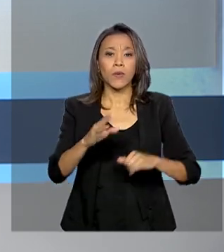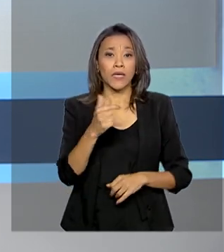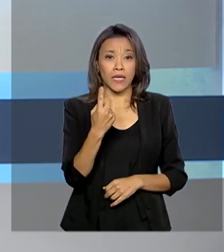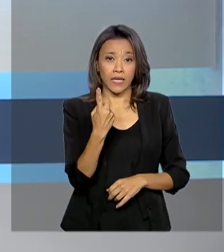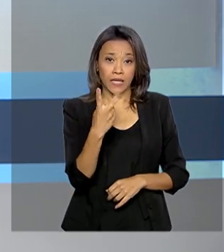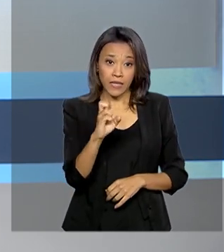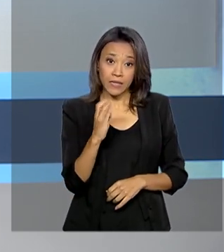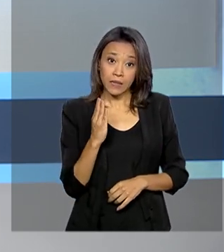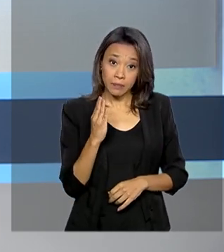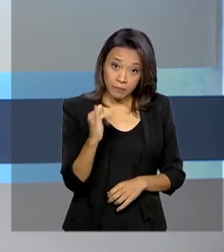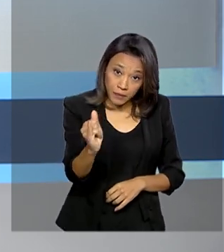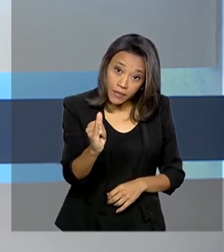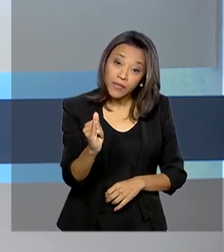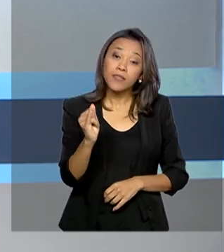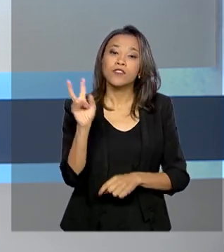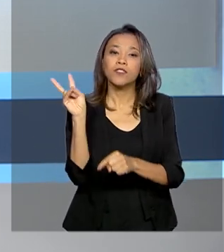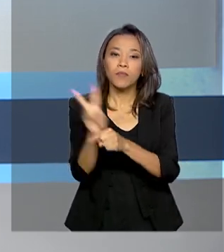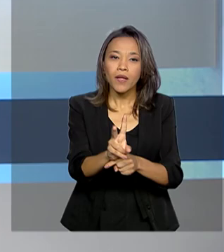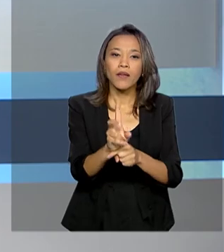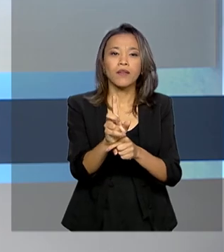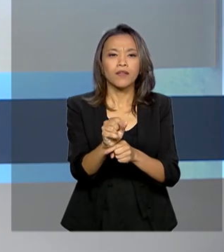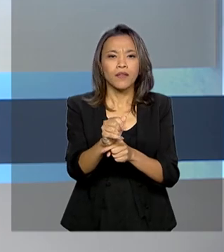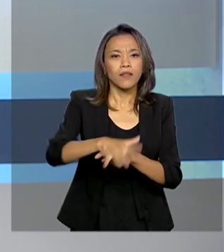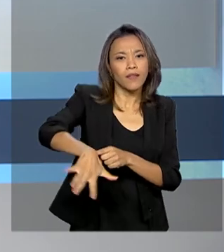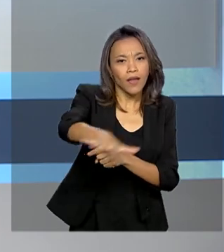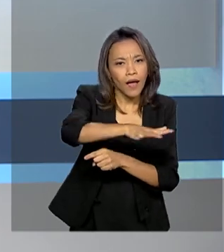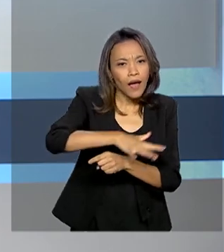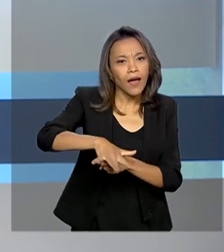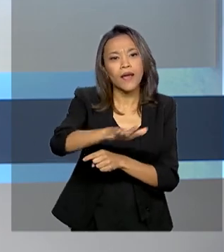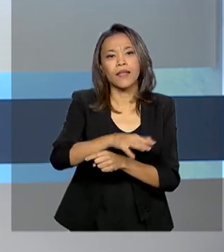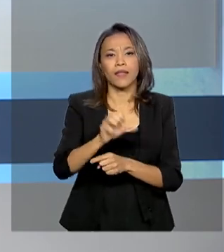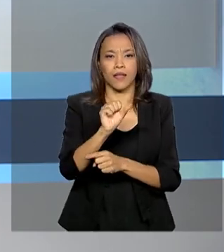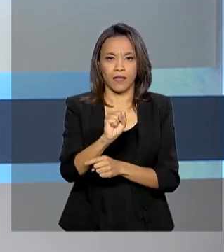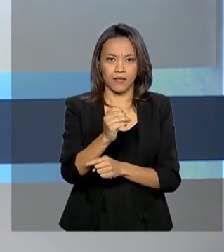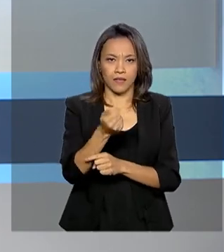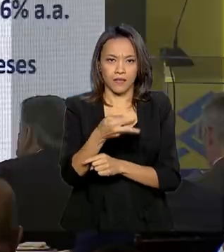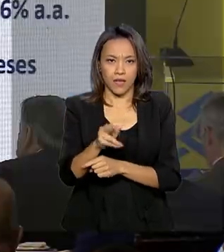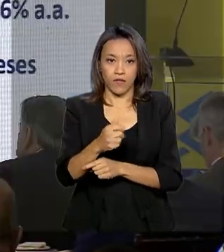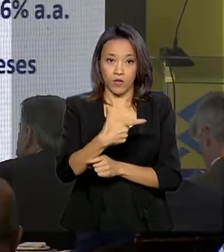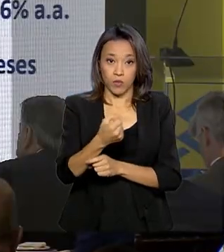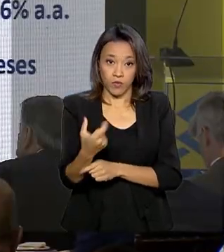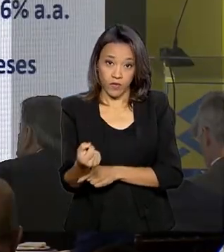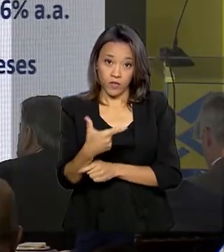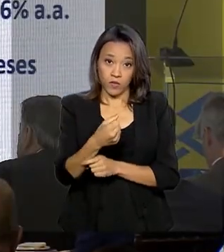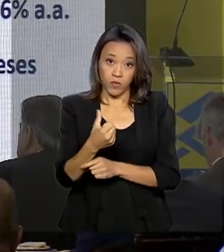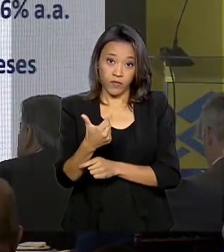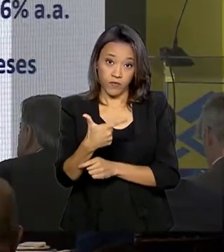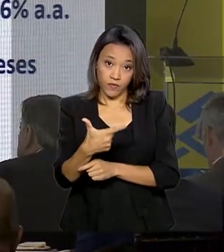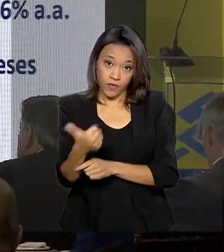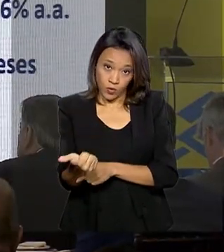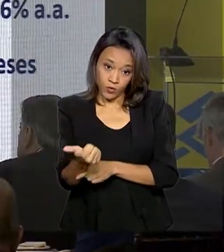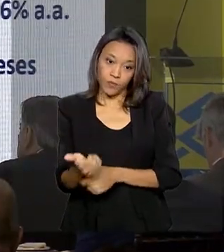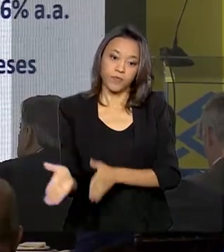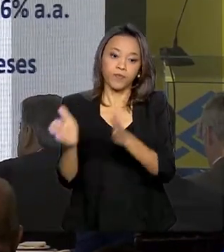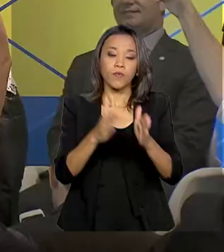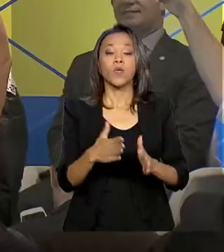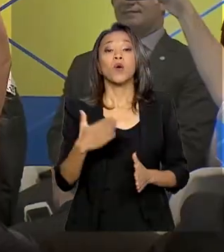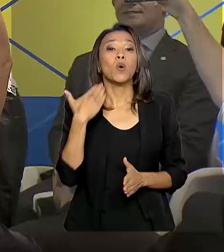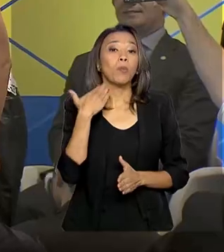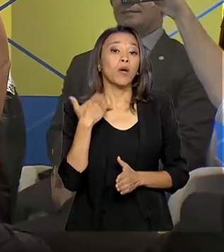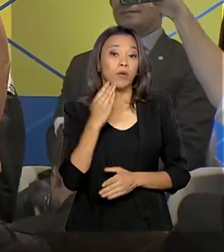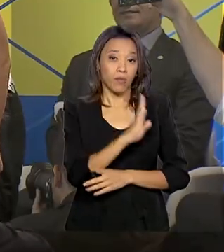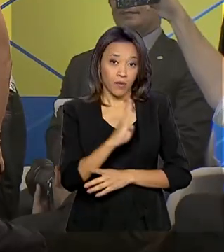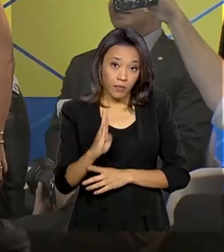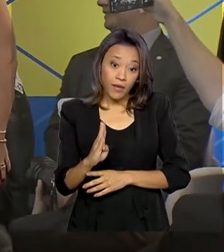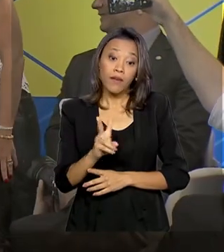crédito para o pré-custeio da safra 2020-2021. O Banco do Brasil vai disponibilizar